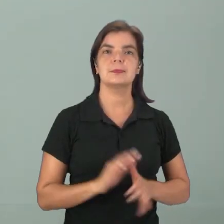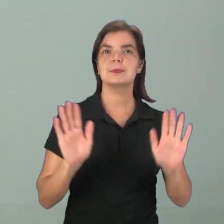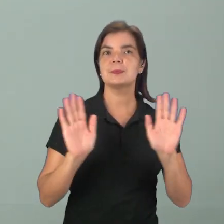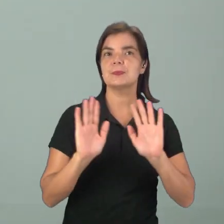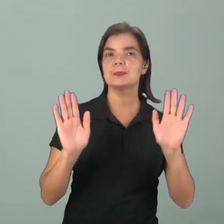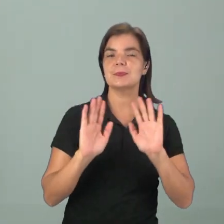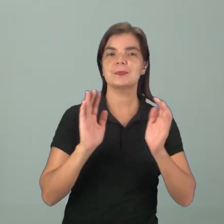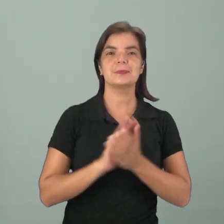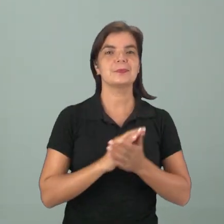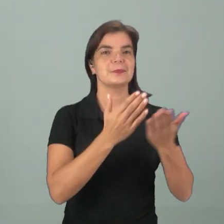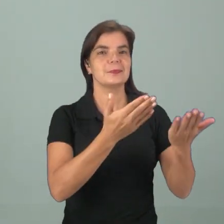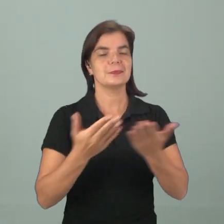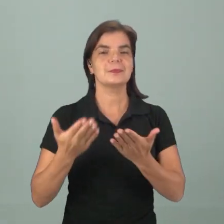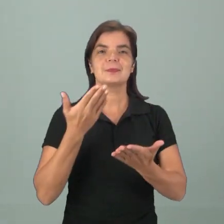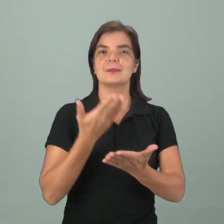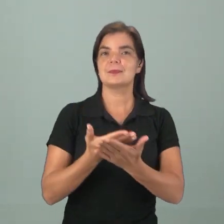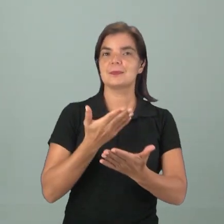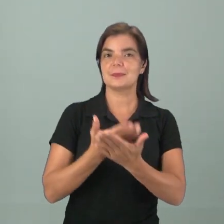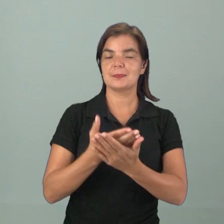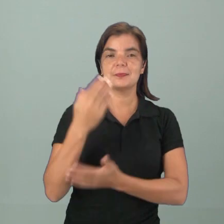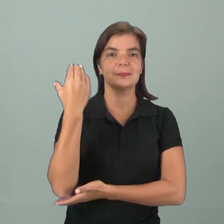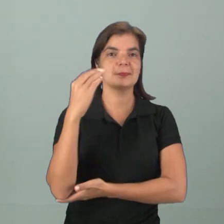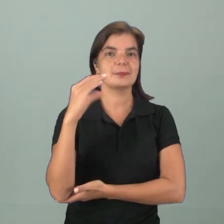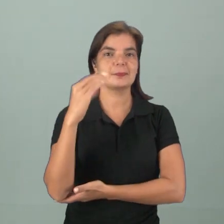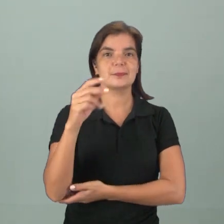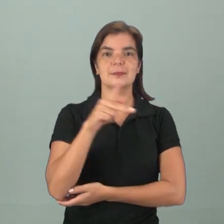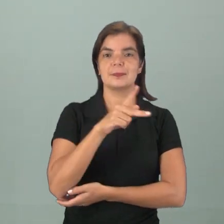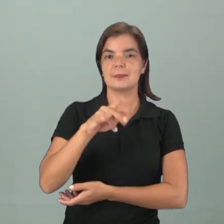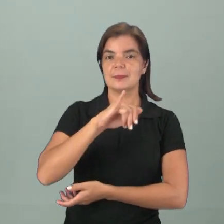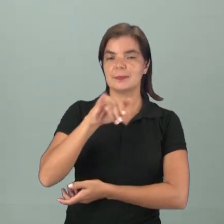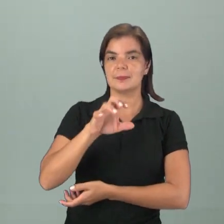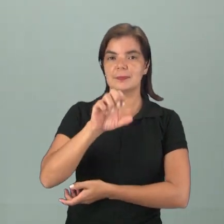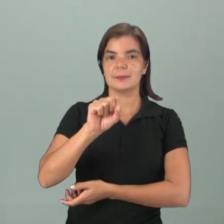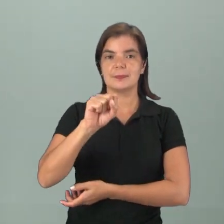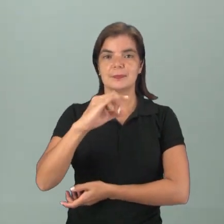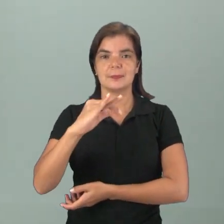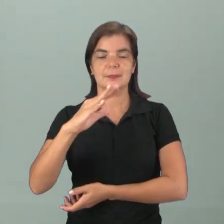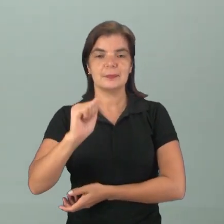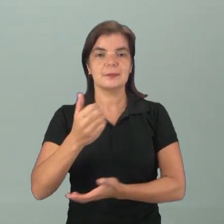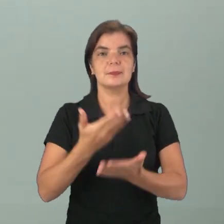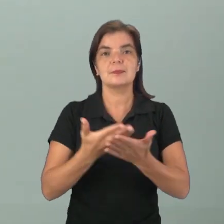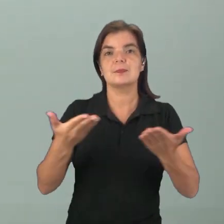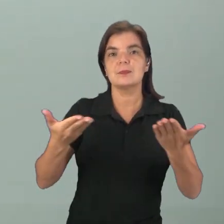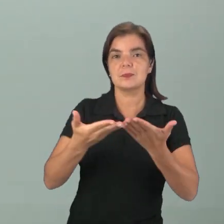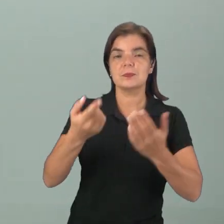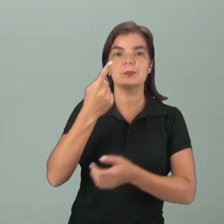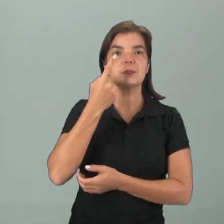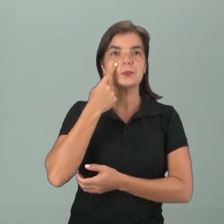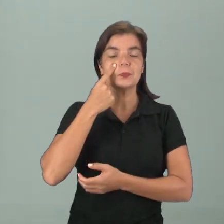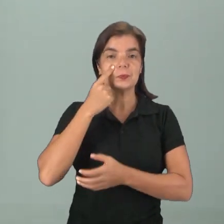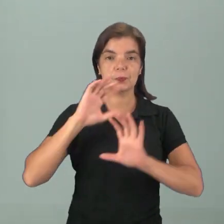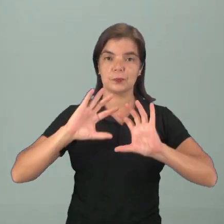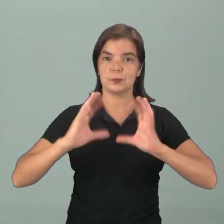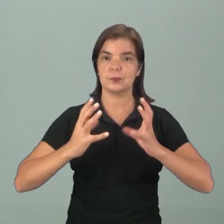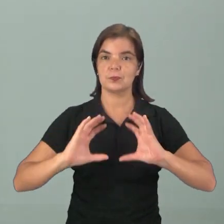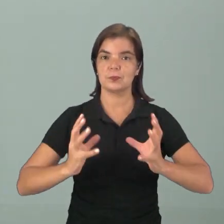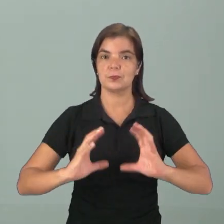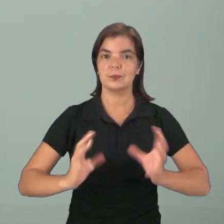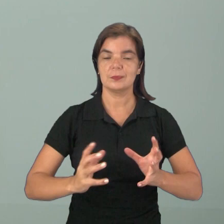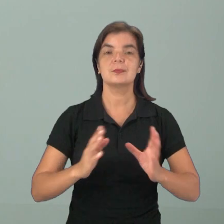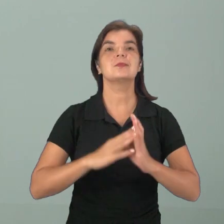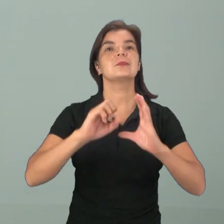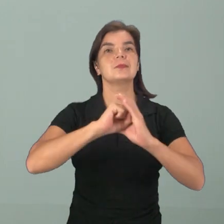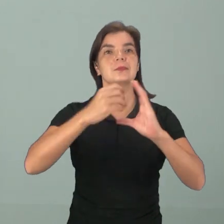Olá, bem-vindos a mais uma aula de ciências. Eu sou a professora Jéssica. Na aula de hoje nós veremos sobre as camadas terrestres, a